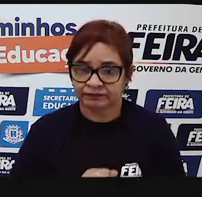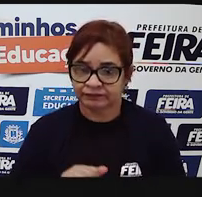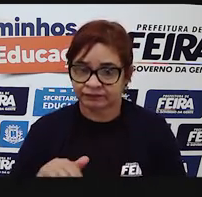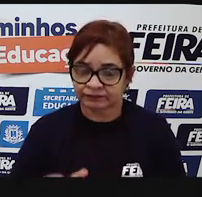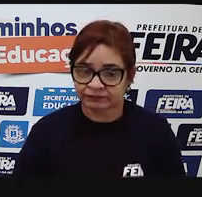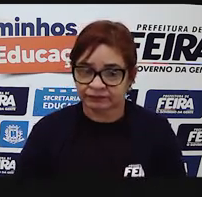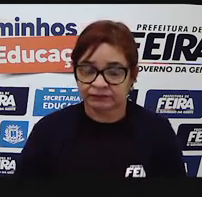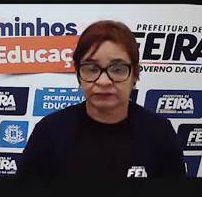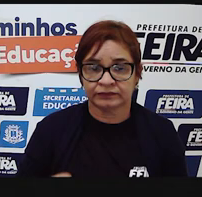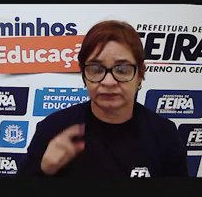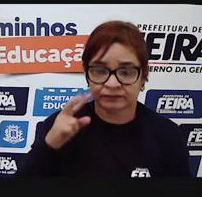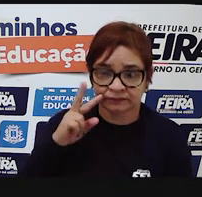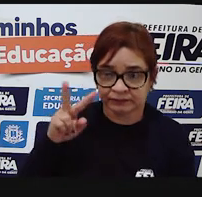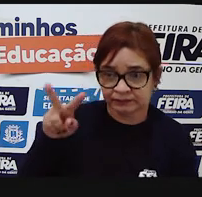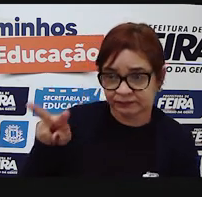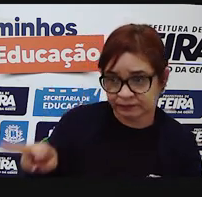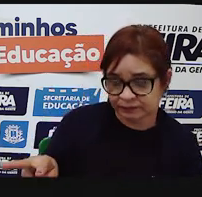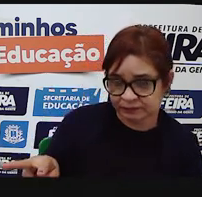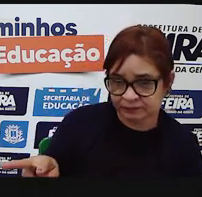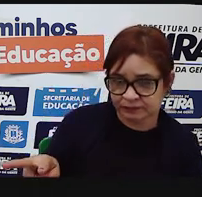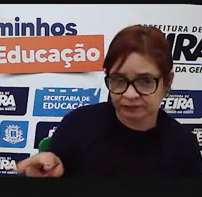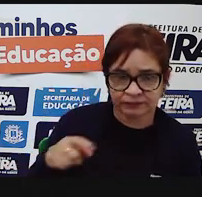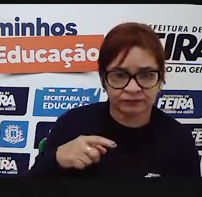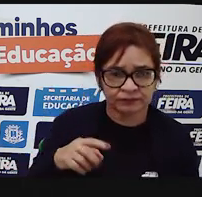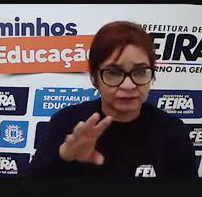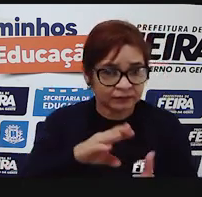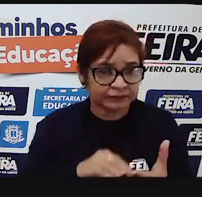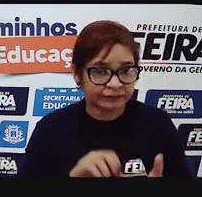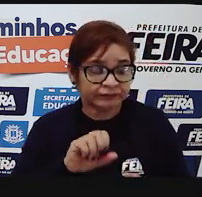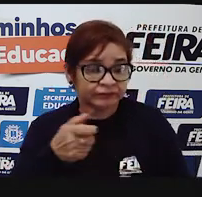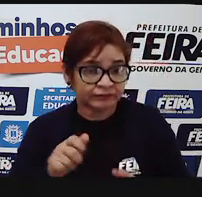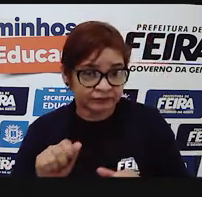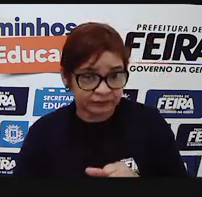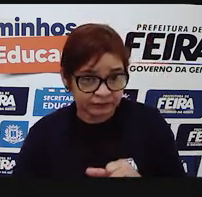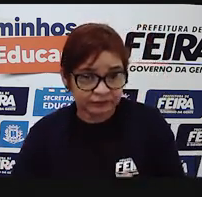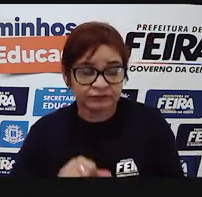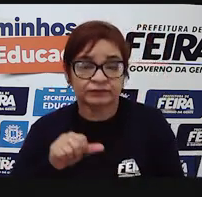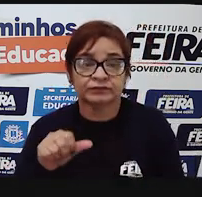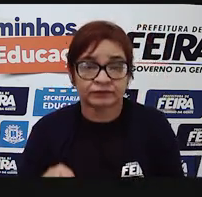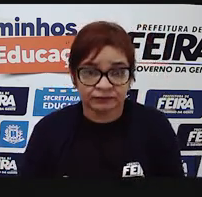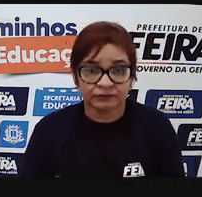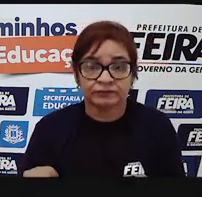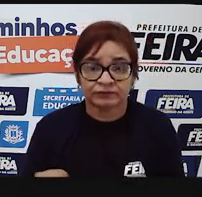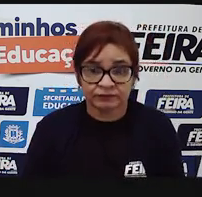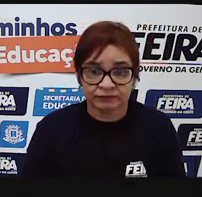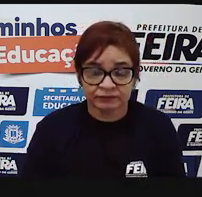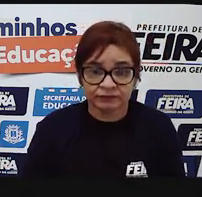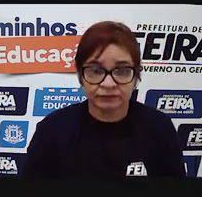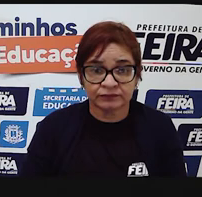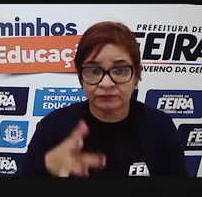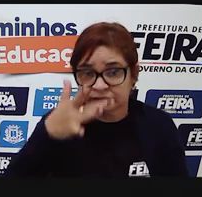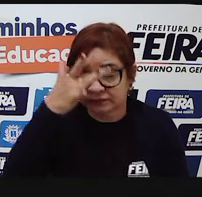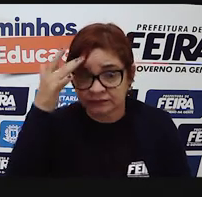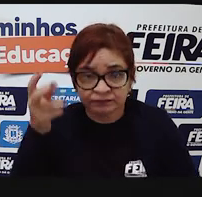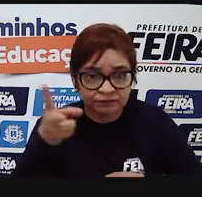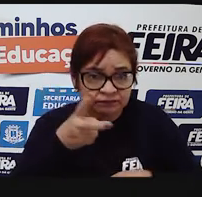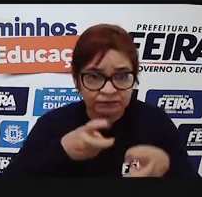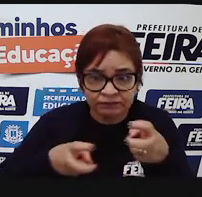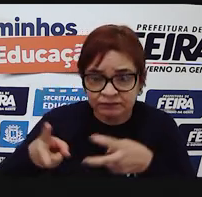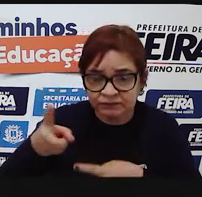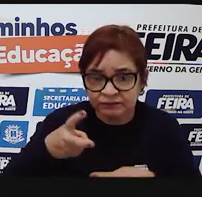meme pode ser adaptado ou modificado, dependendo da situação e, por causa disso, ele acaba viralizando